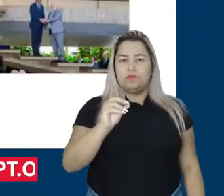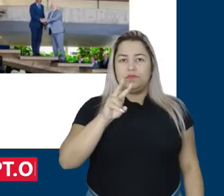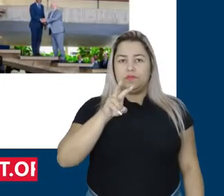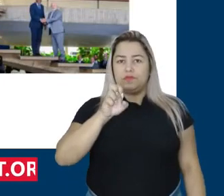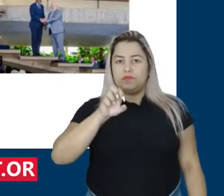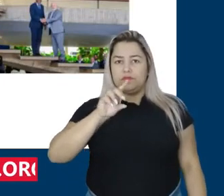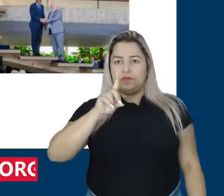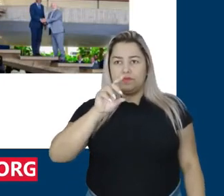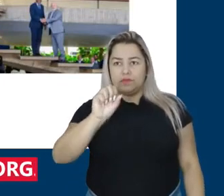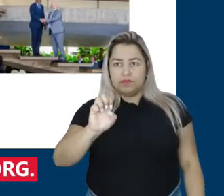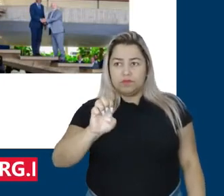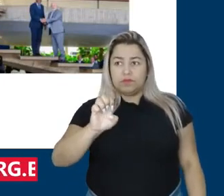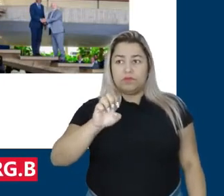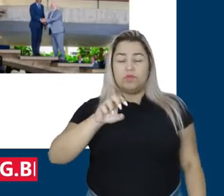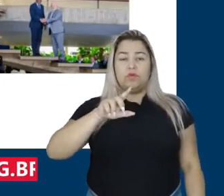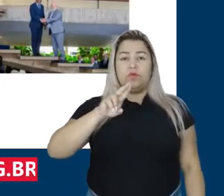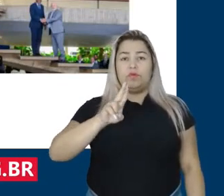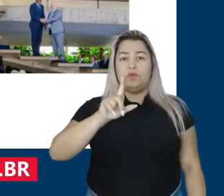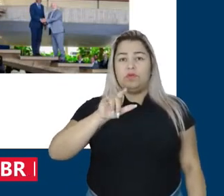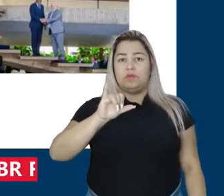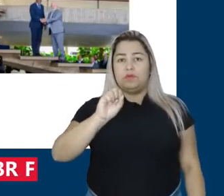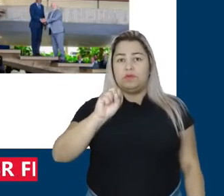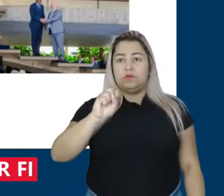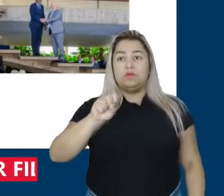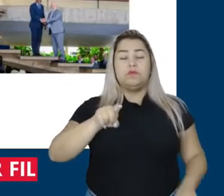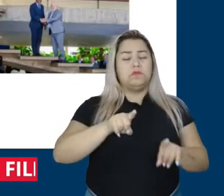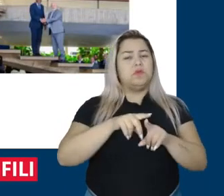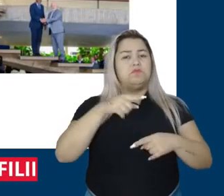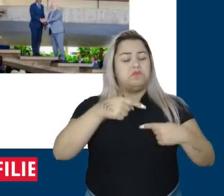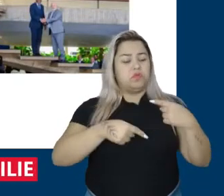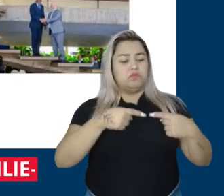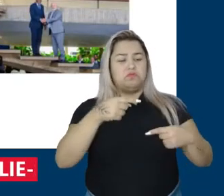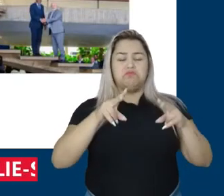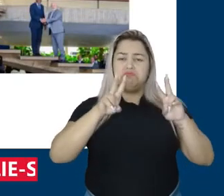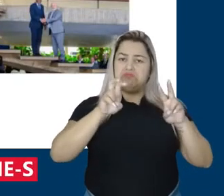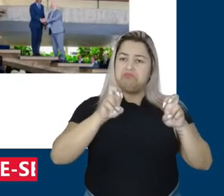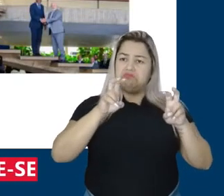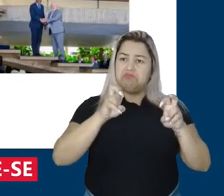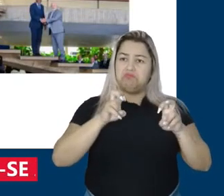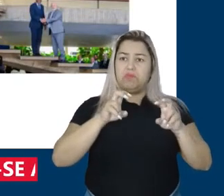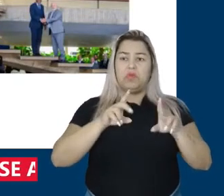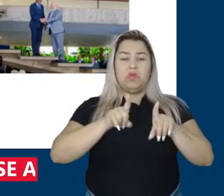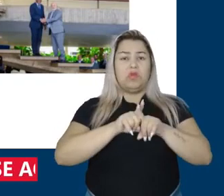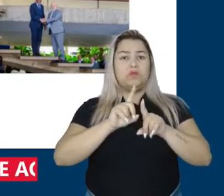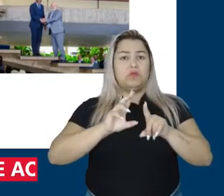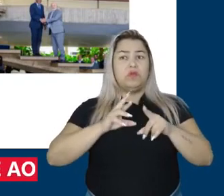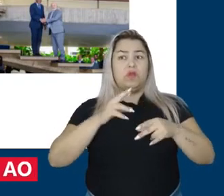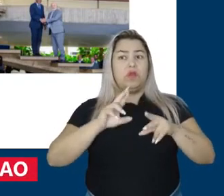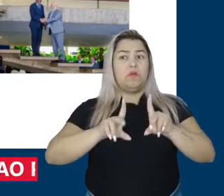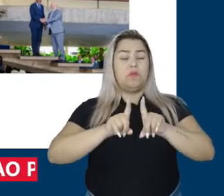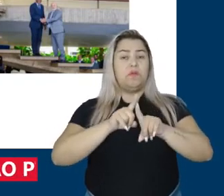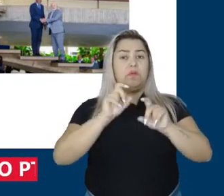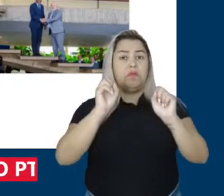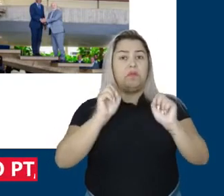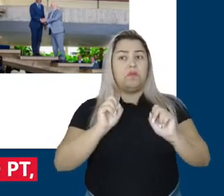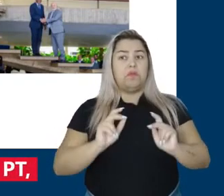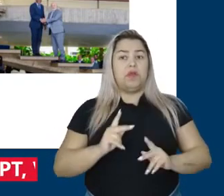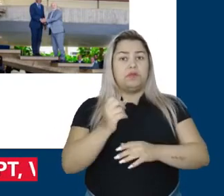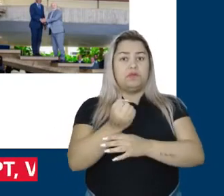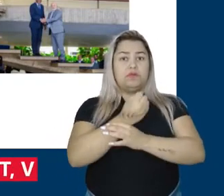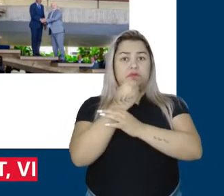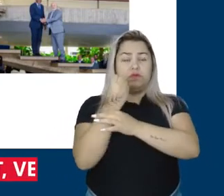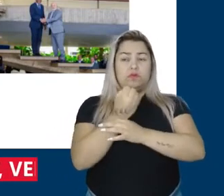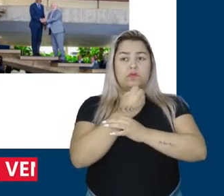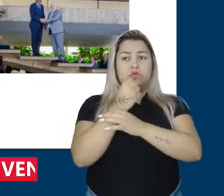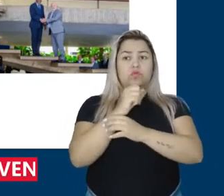e Silva. No encontro, os chefes de Estado trataram sobre cooperação técnica e educacional, paz e segurança no